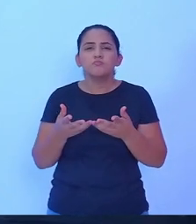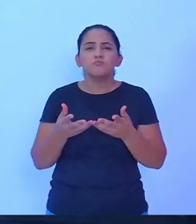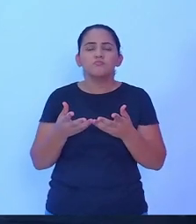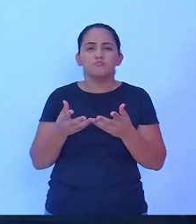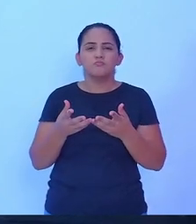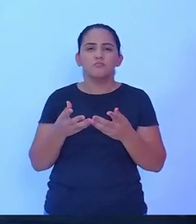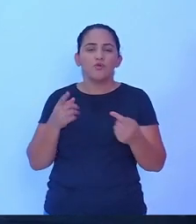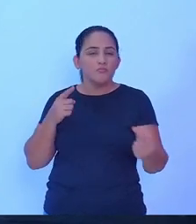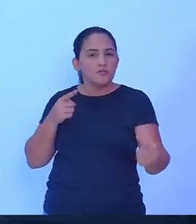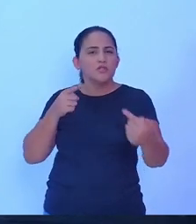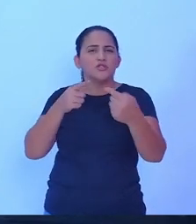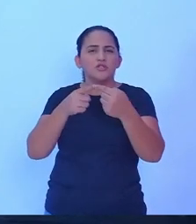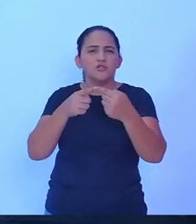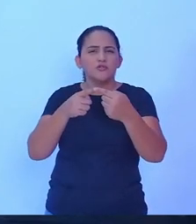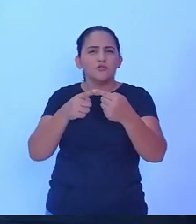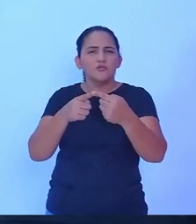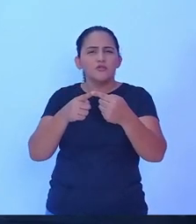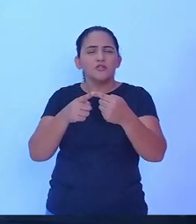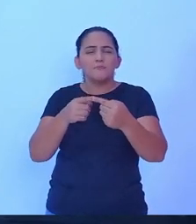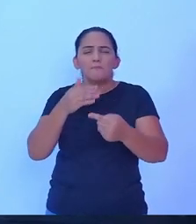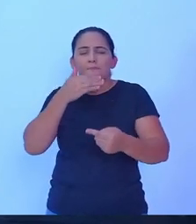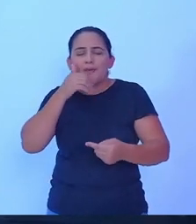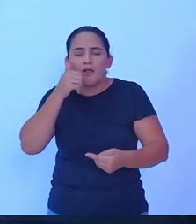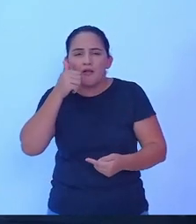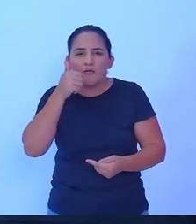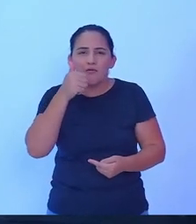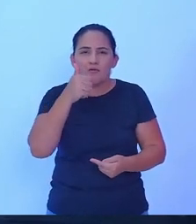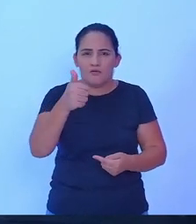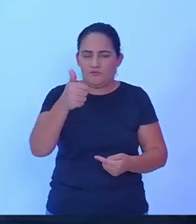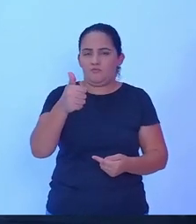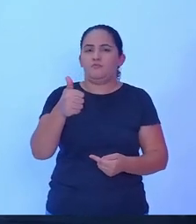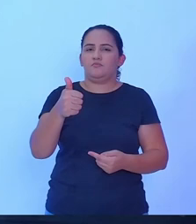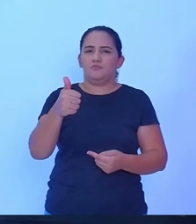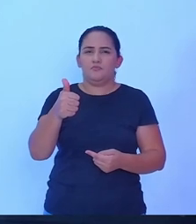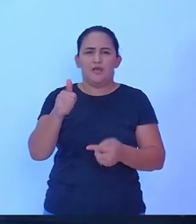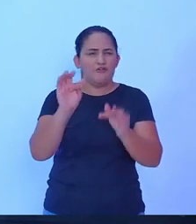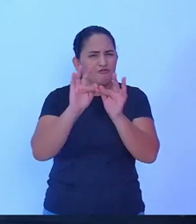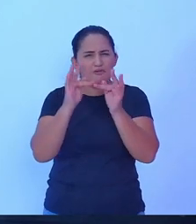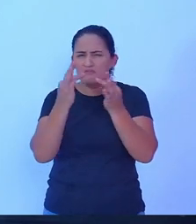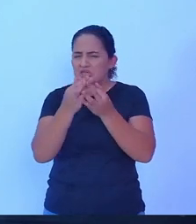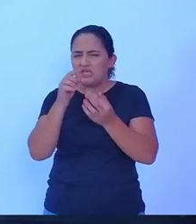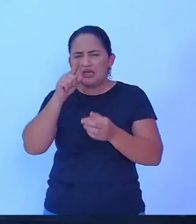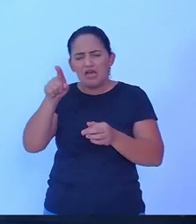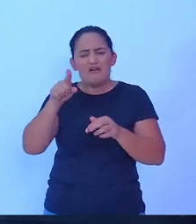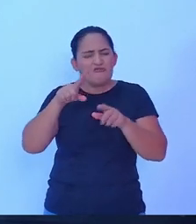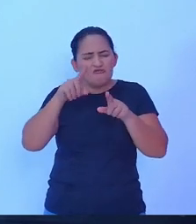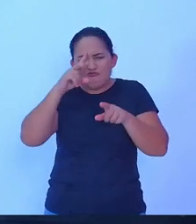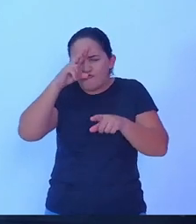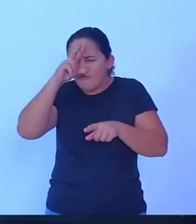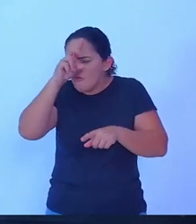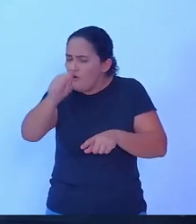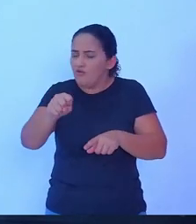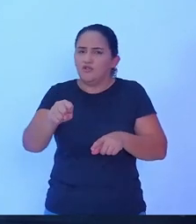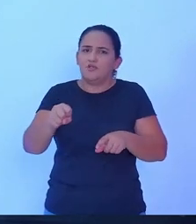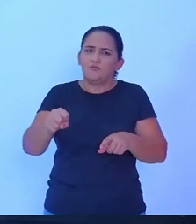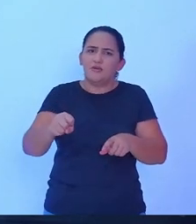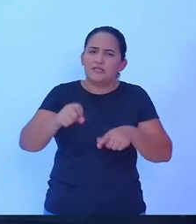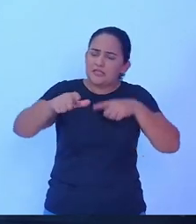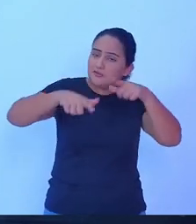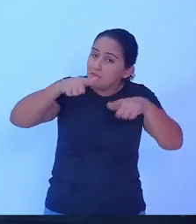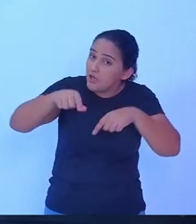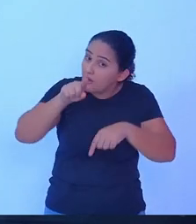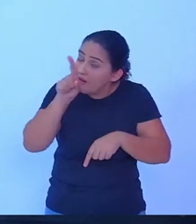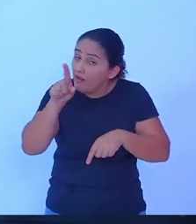agricultura familiar que vão, de fato, fazer com que ela fique cada vez mais forte. E dizer aqui, seu Lucindo,